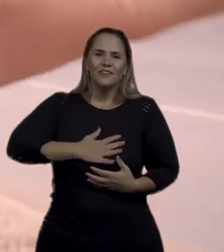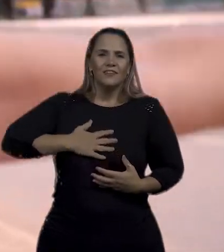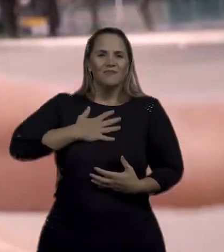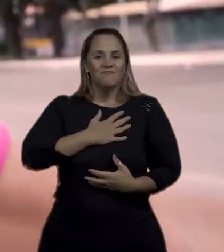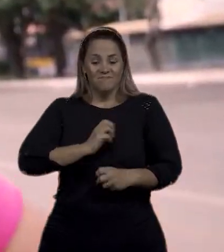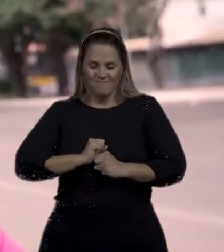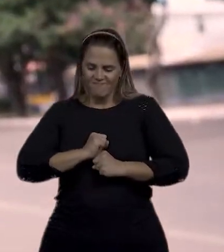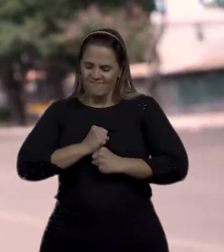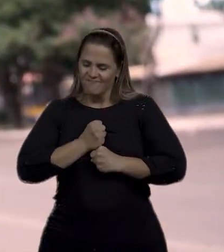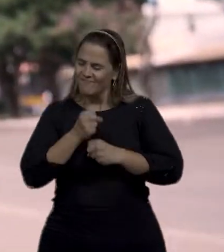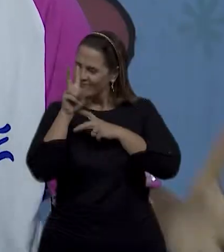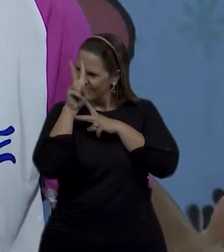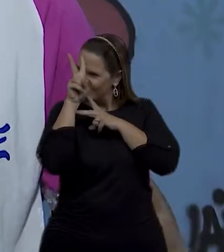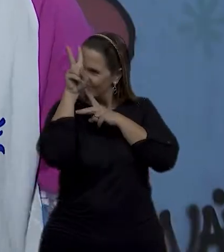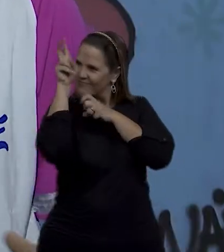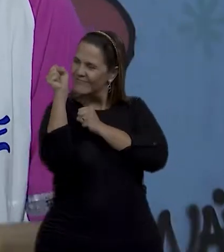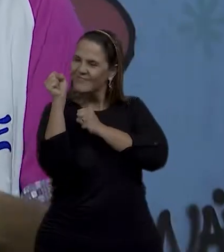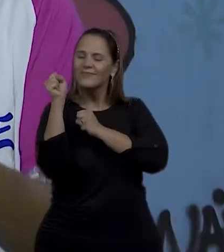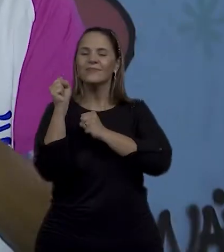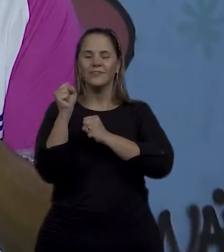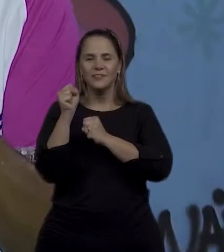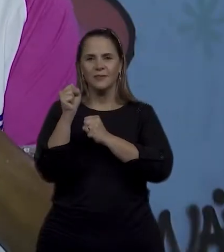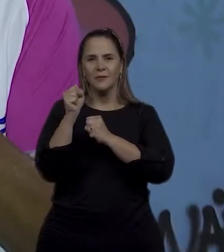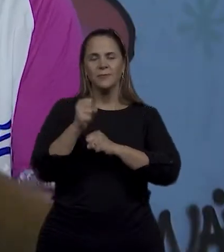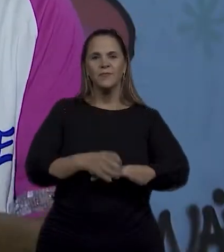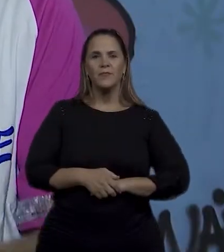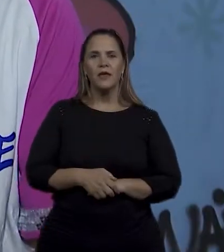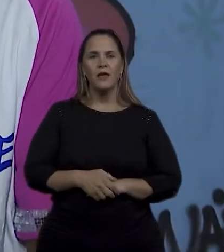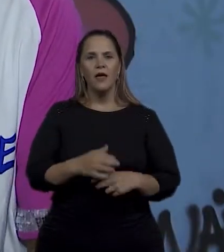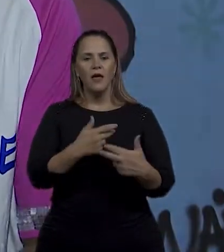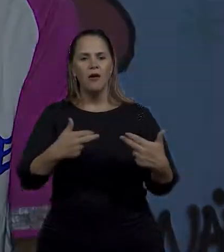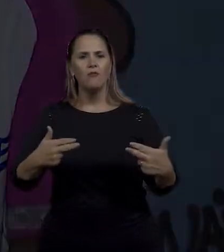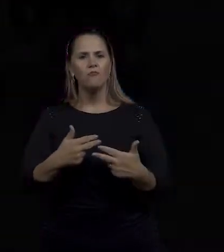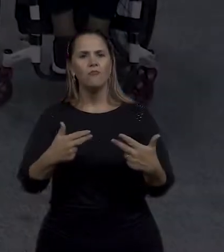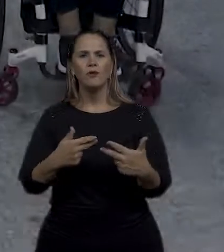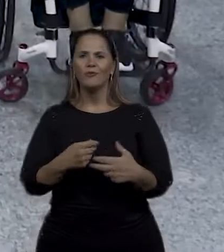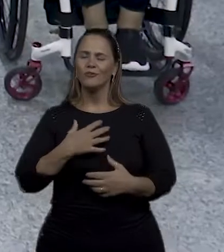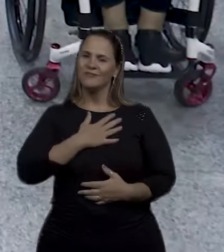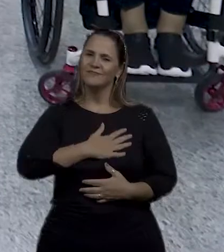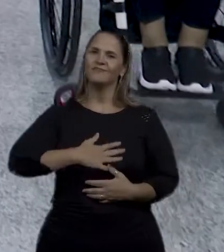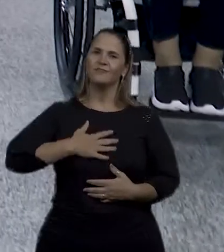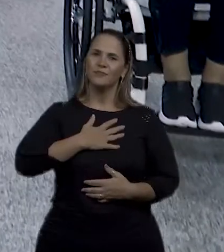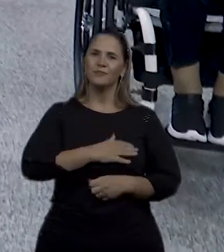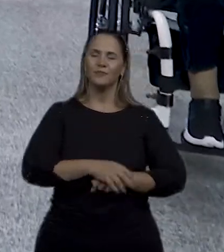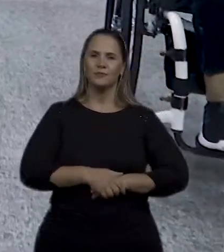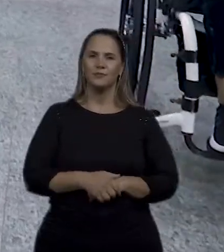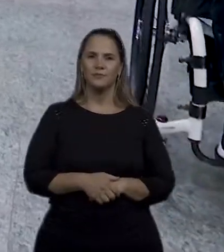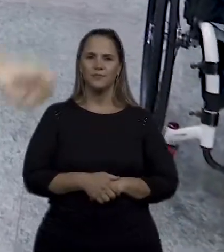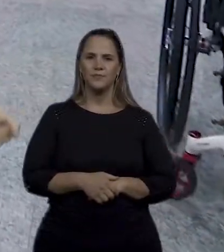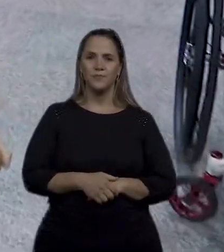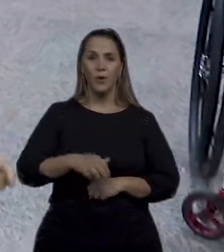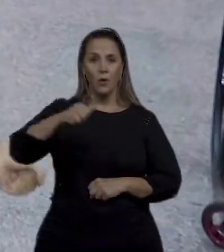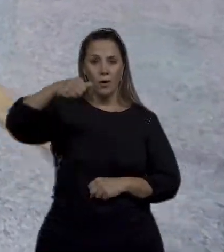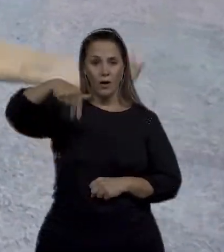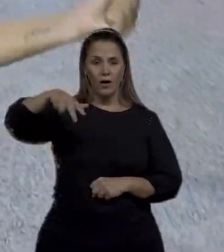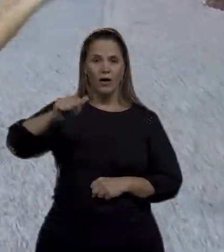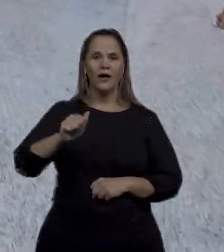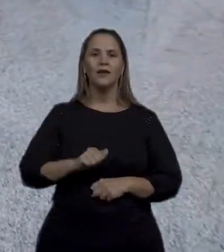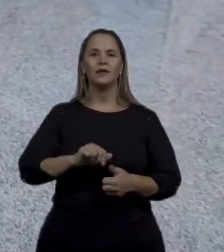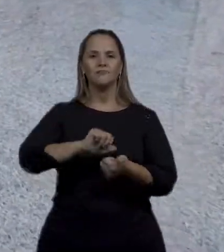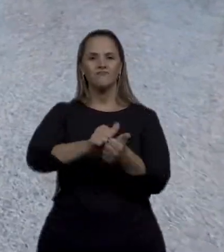força, um empoderamento, enfim, né, é uma coisa que é muito gostosa. Ana é atleta de